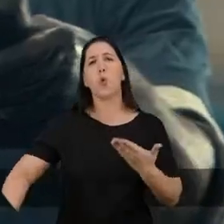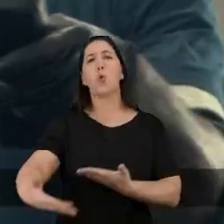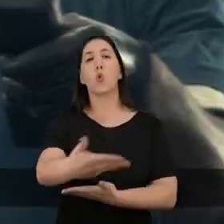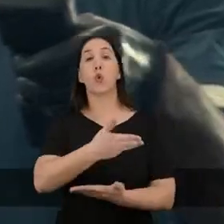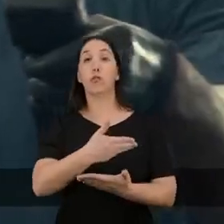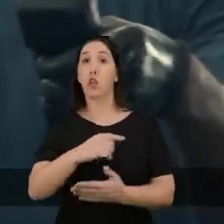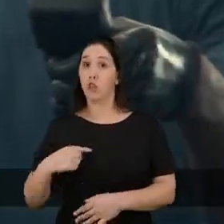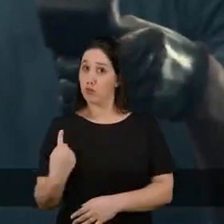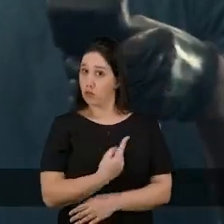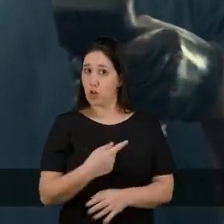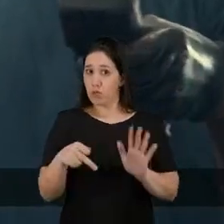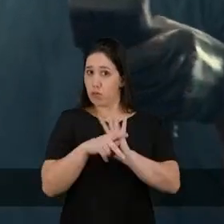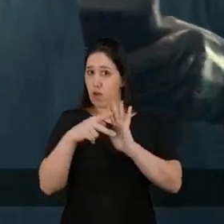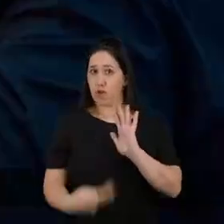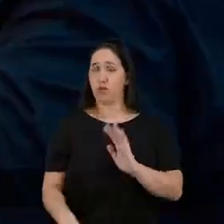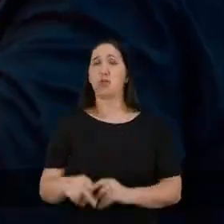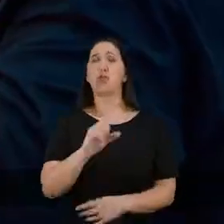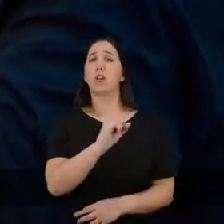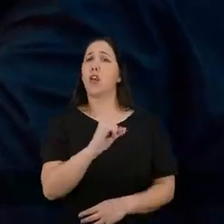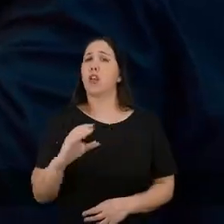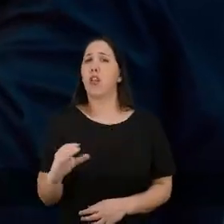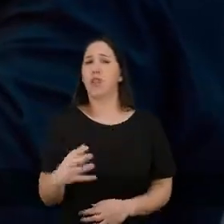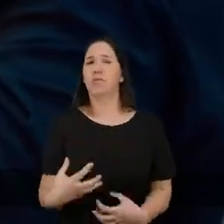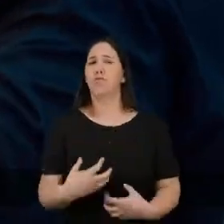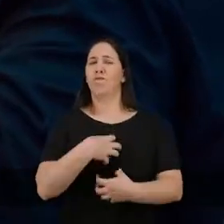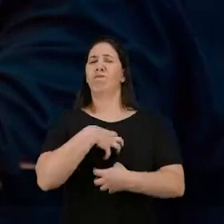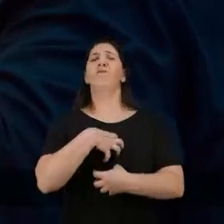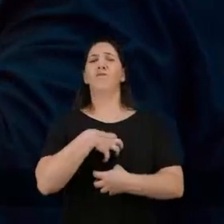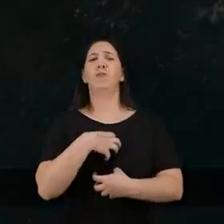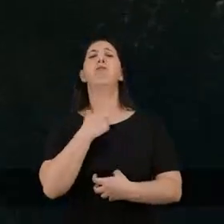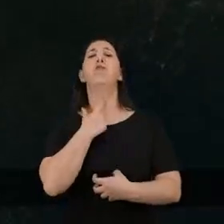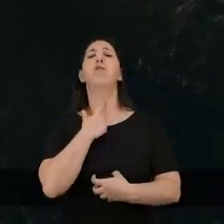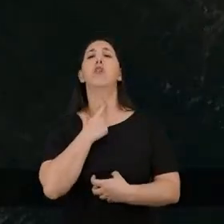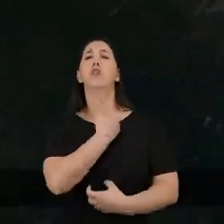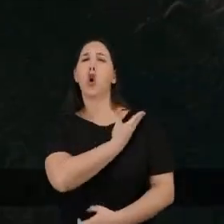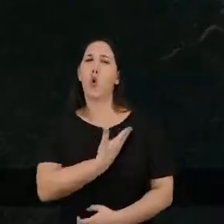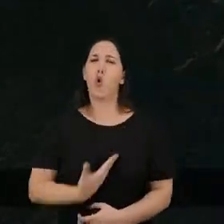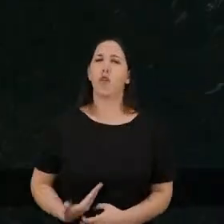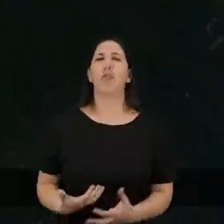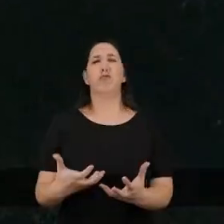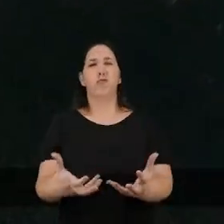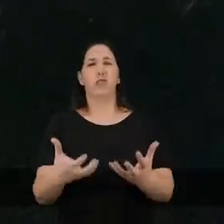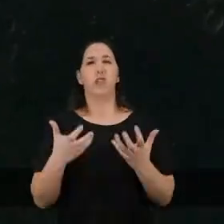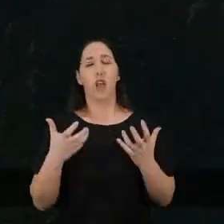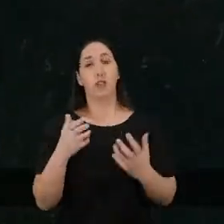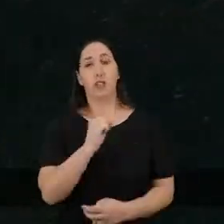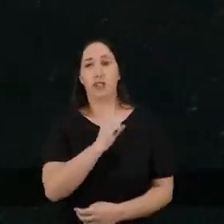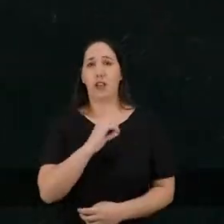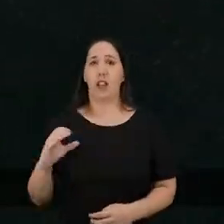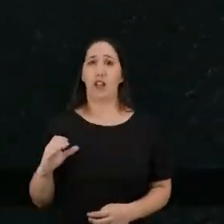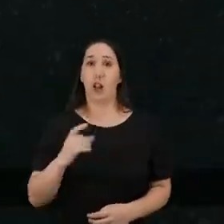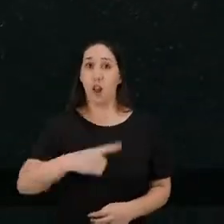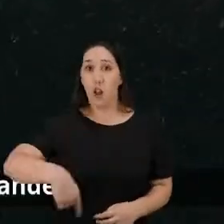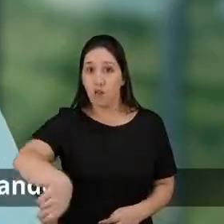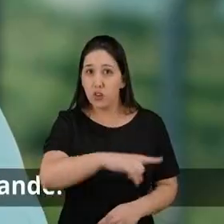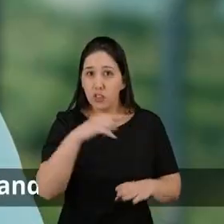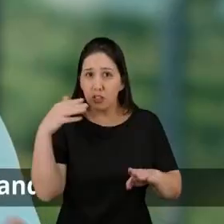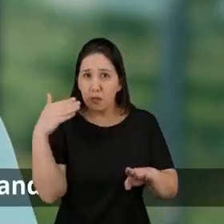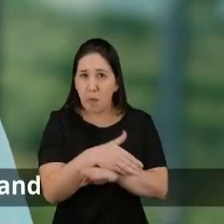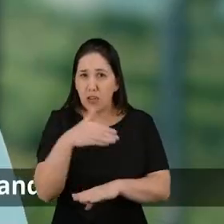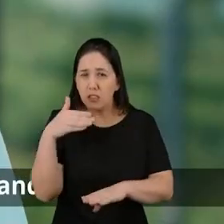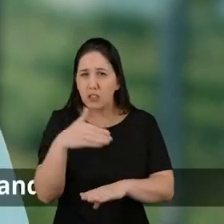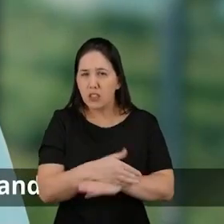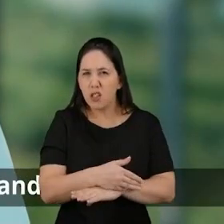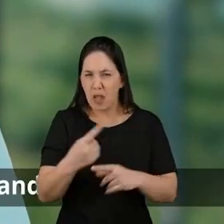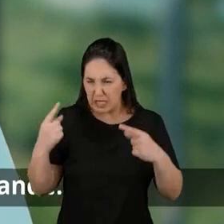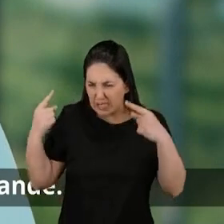Tudo isso nos faz catarinenses. Tudo isso me faz concorrer ao governo de Santa Catarina. Com a sua